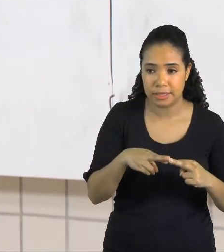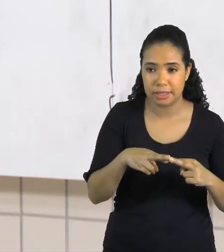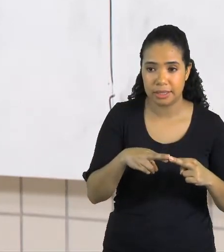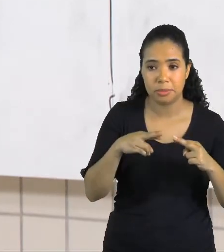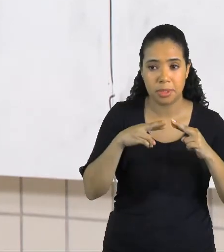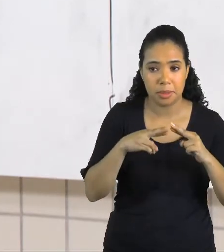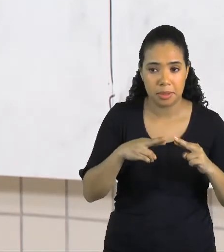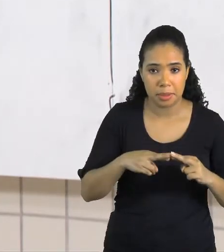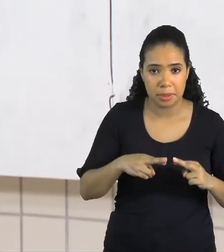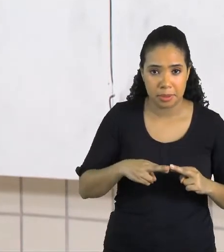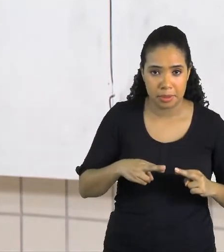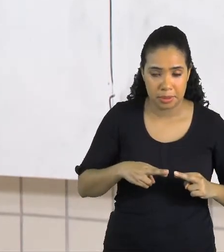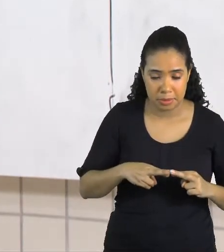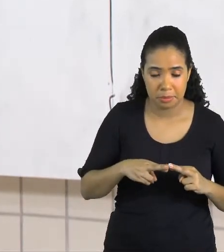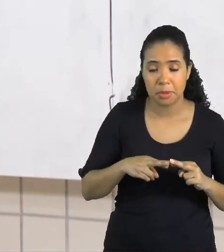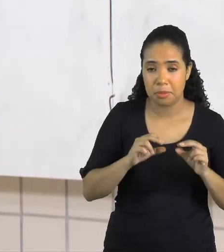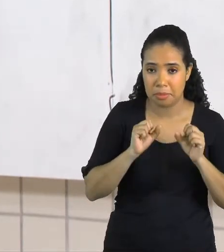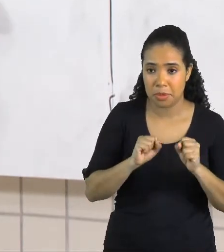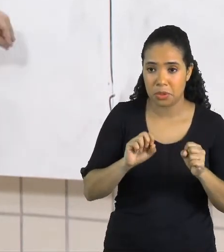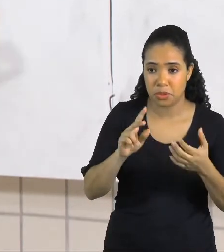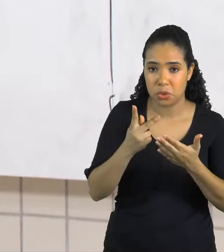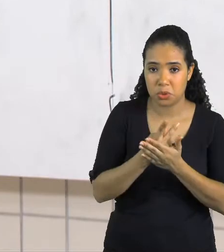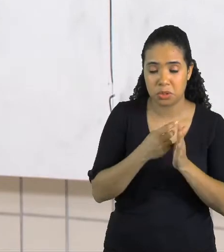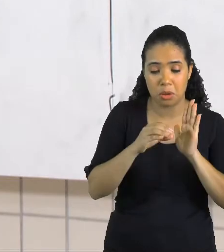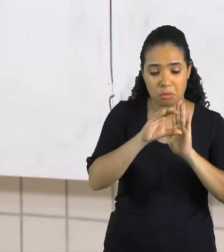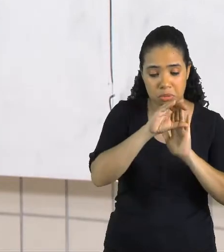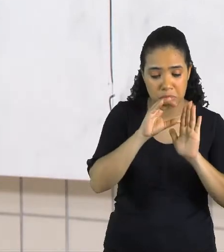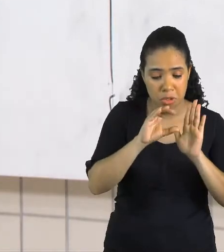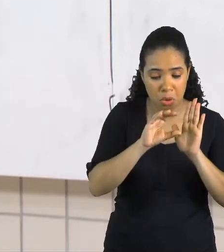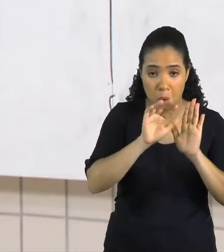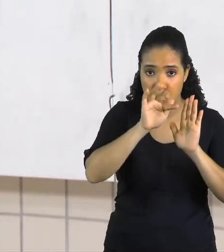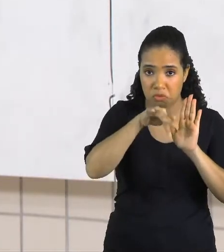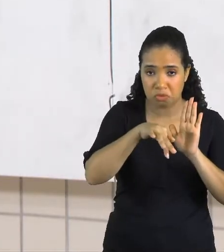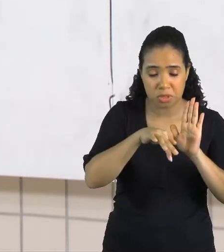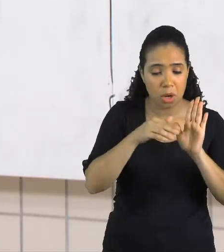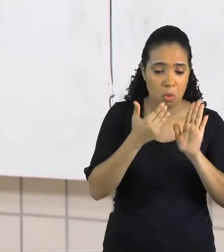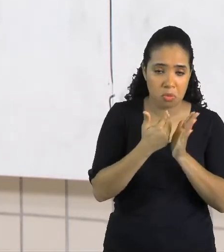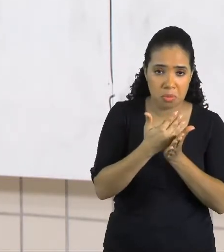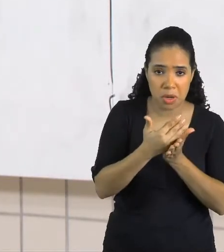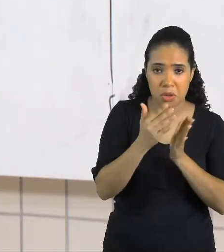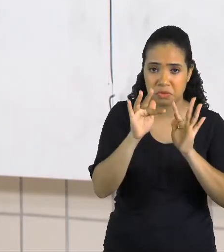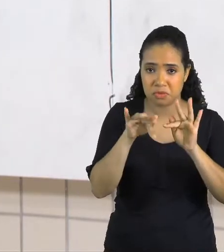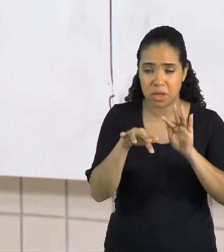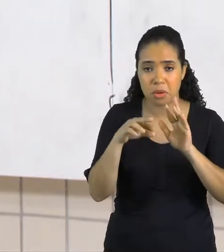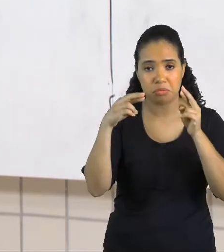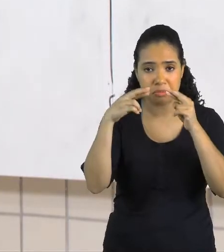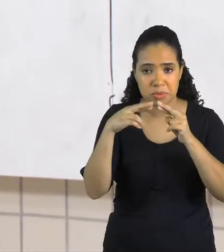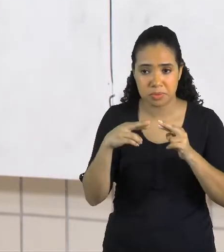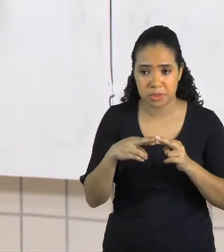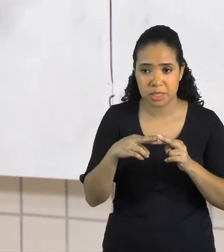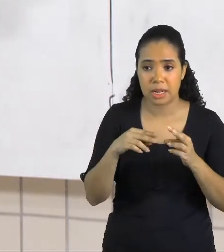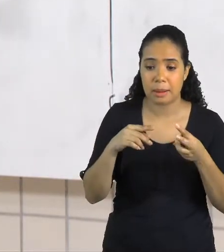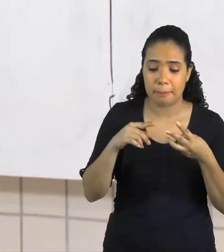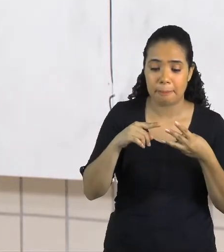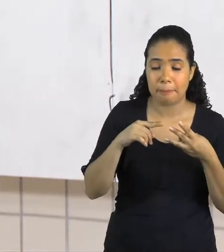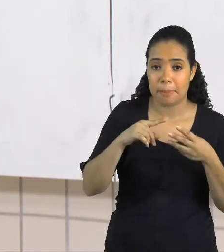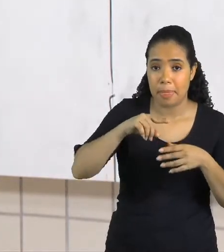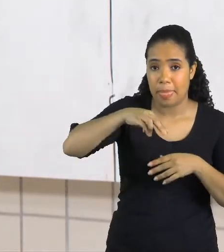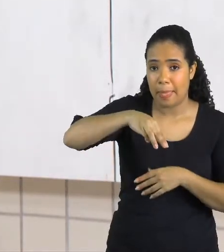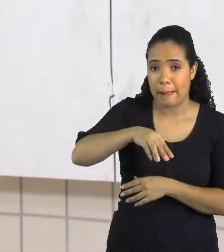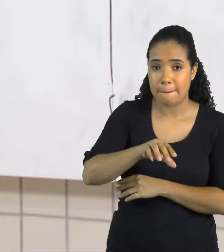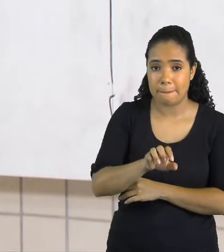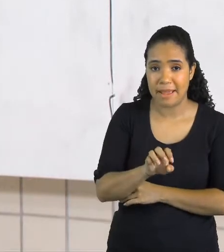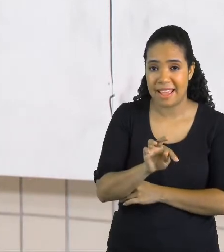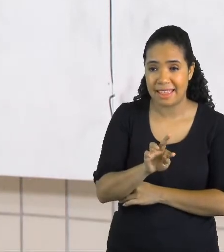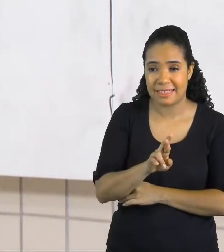a rima pode ocorrer no meio do verso ou no final. E métrica, vocês irão estudar mais para frente, mas